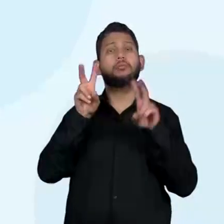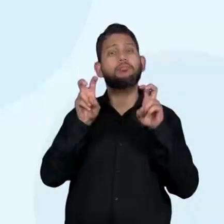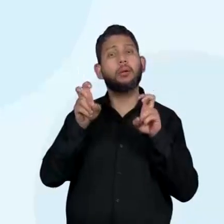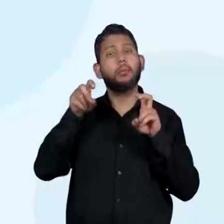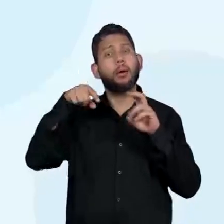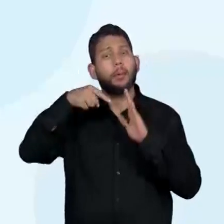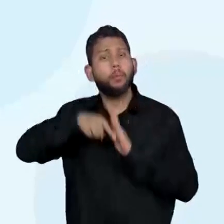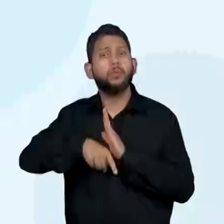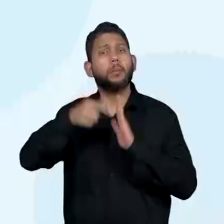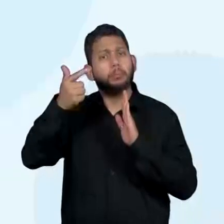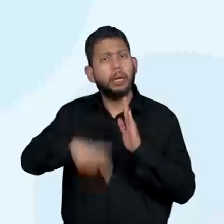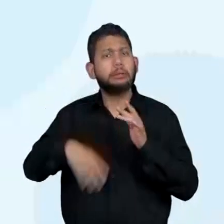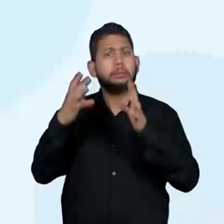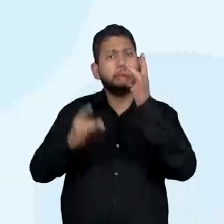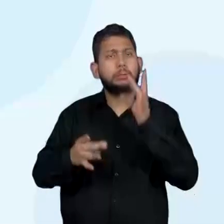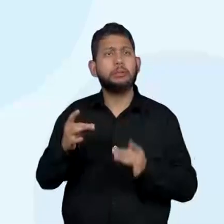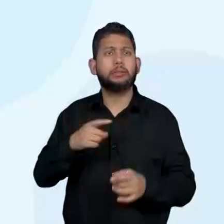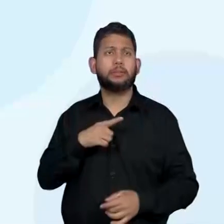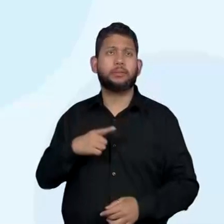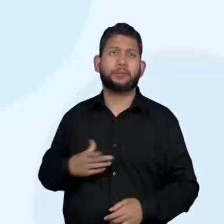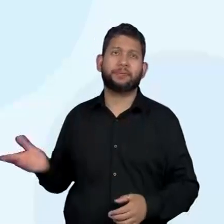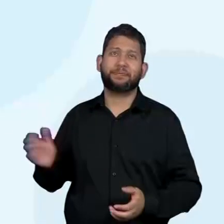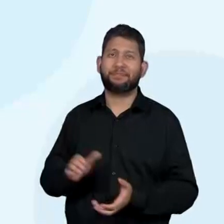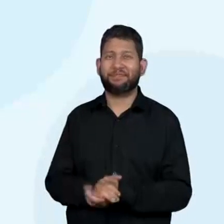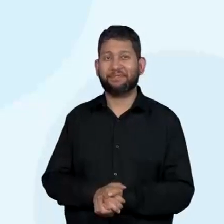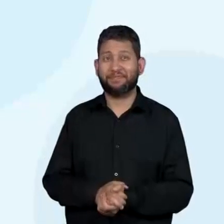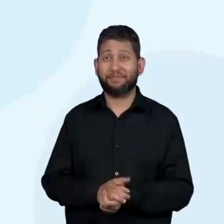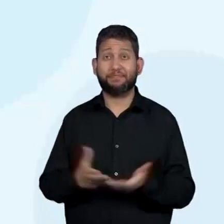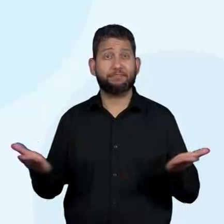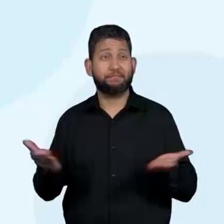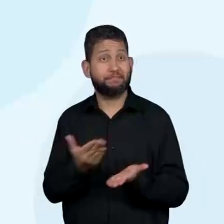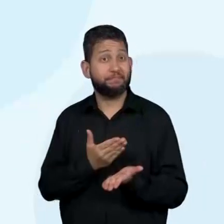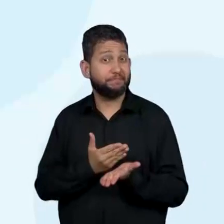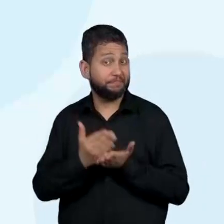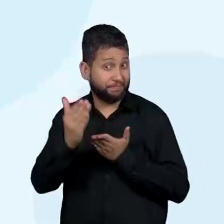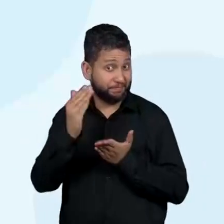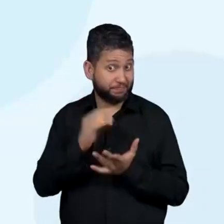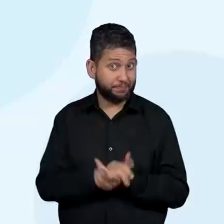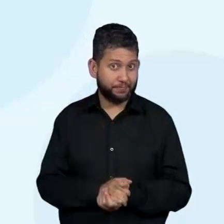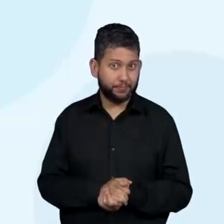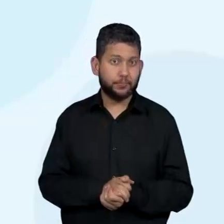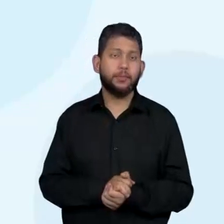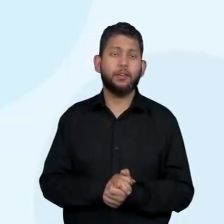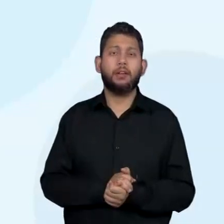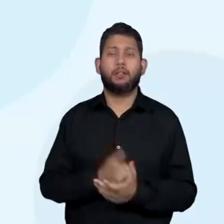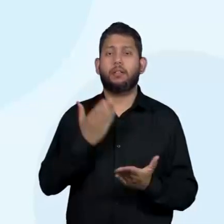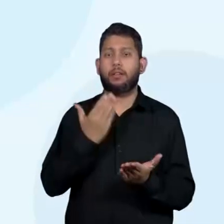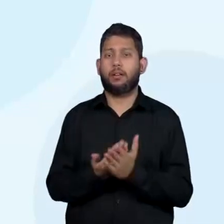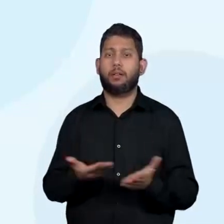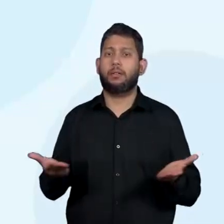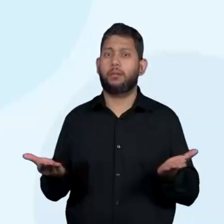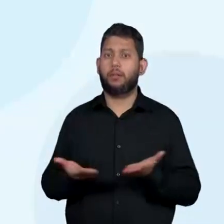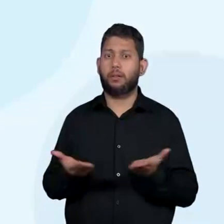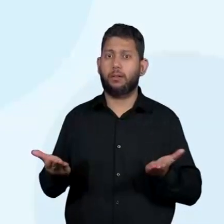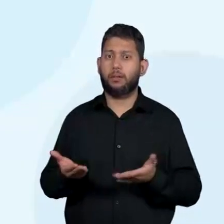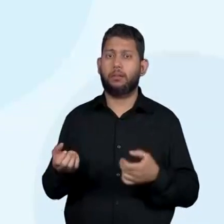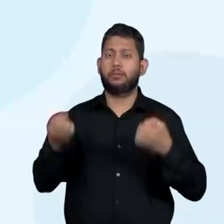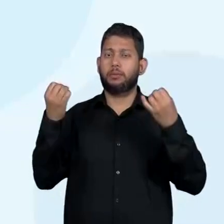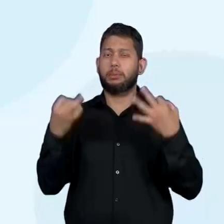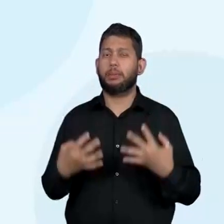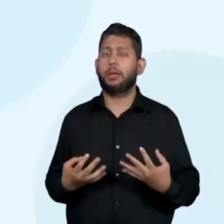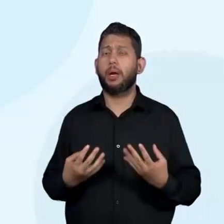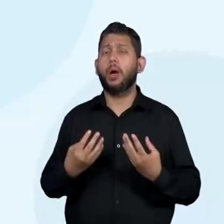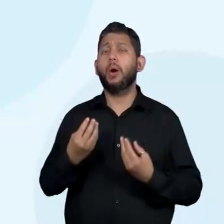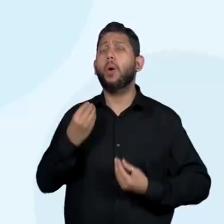aprofundamento. Para começo de conversa. Na primeira parte desta aula, vimos o